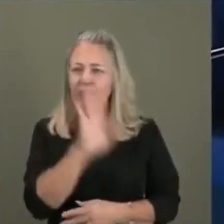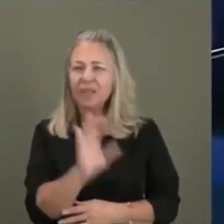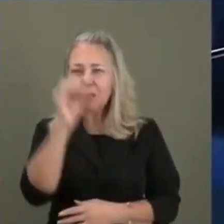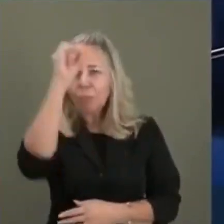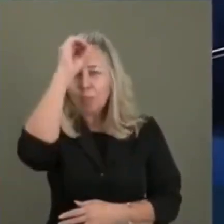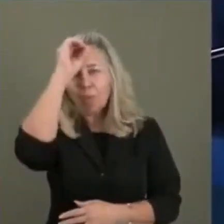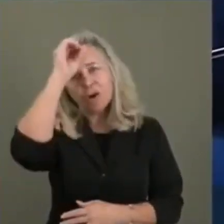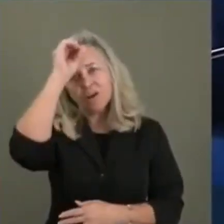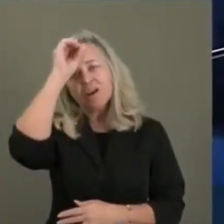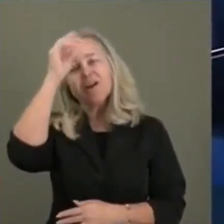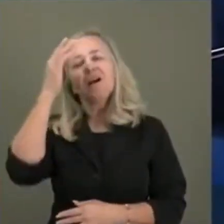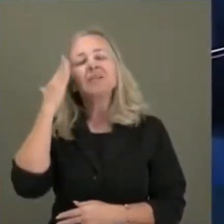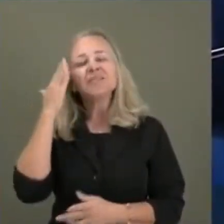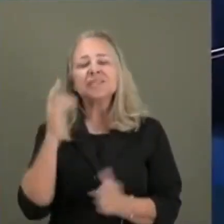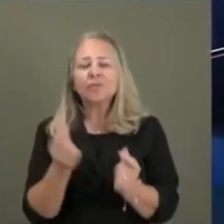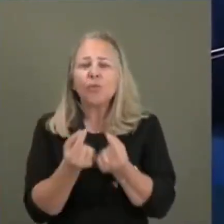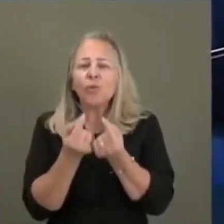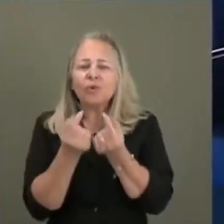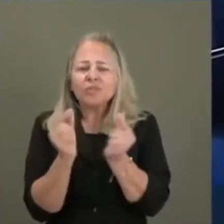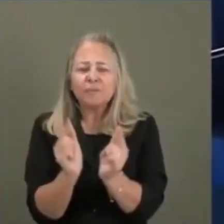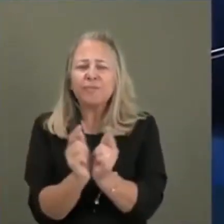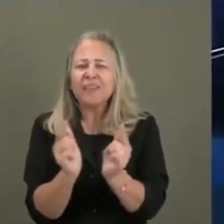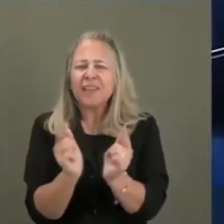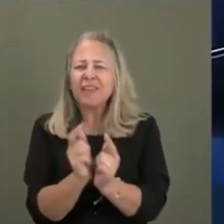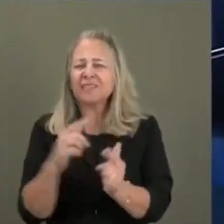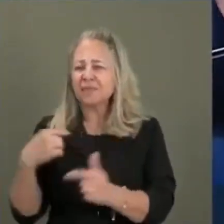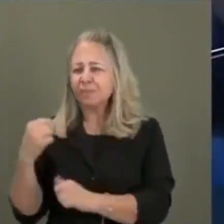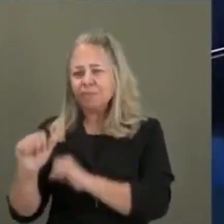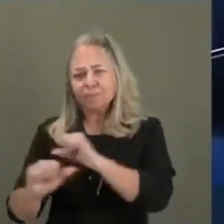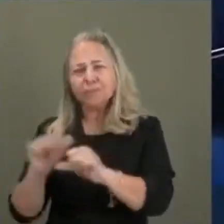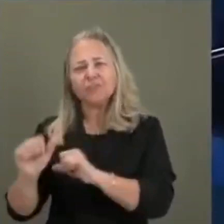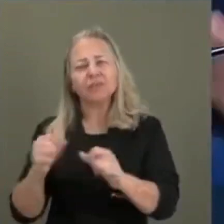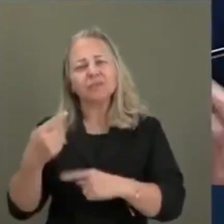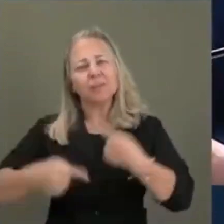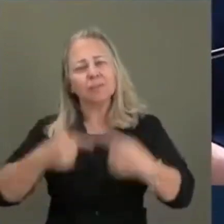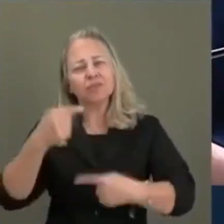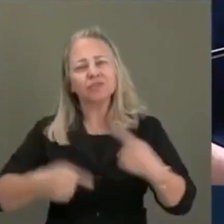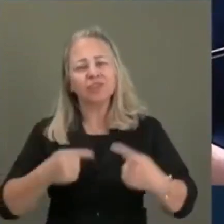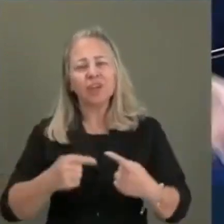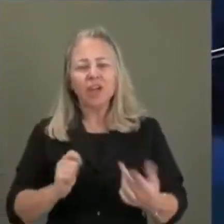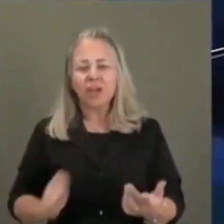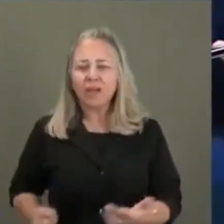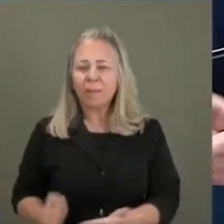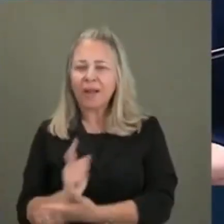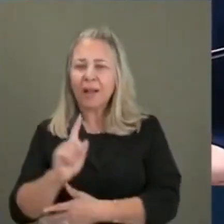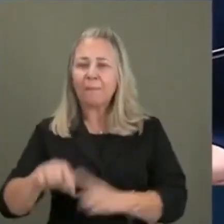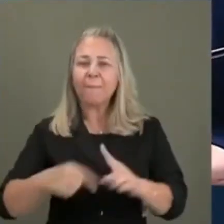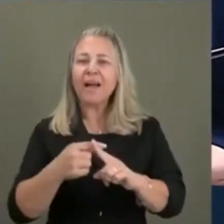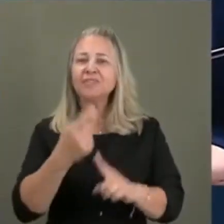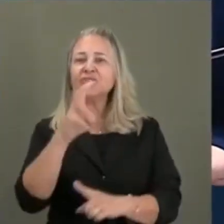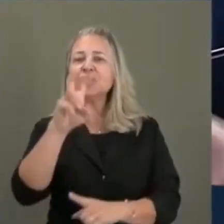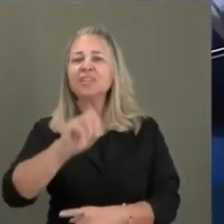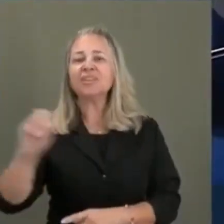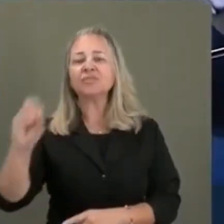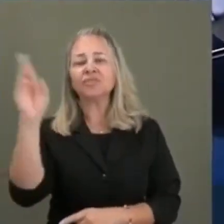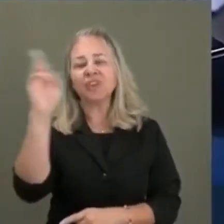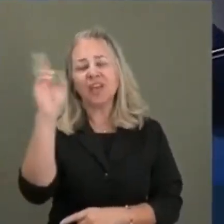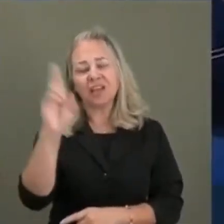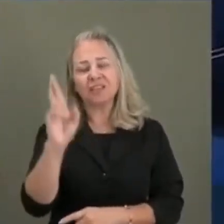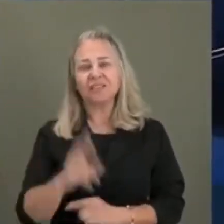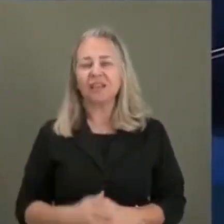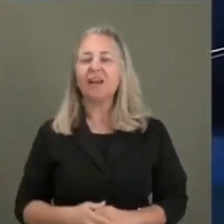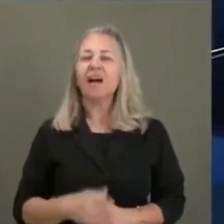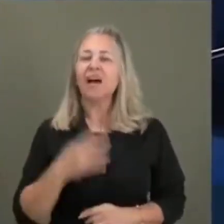E é o que eu estou falando. São uns pequenos detalhes que a gente muda a política do Brasil. Ia gastar mais de R$ 500. Aí, eu falo para vocês, eu,